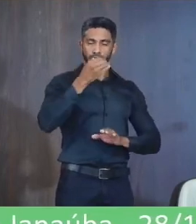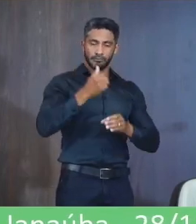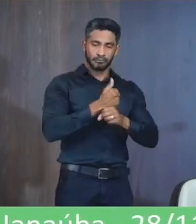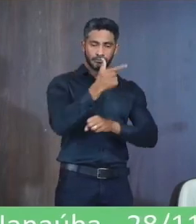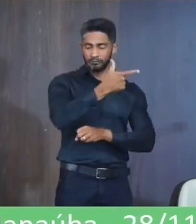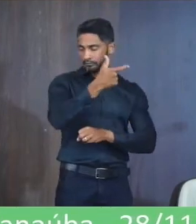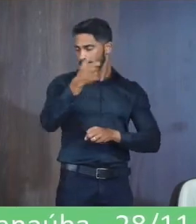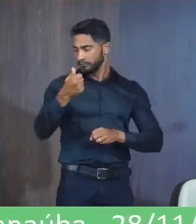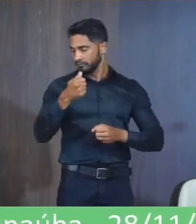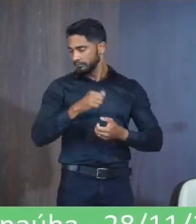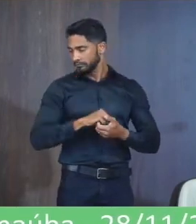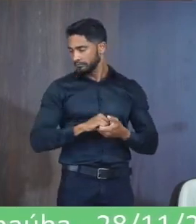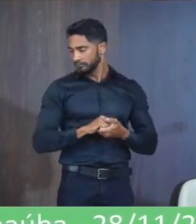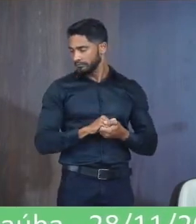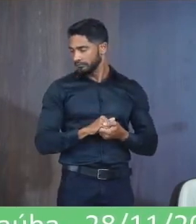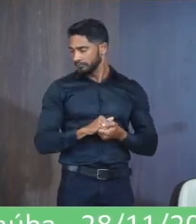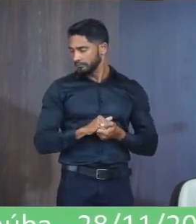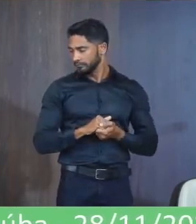2021